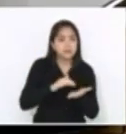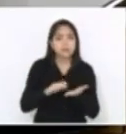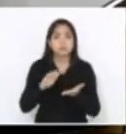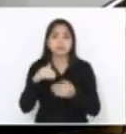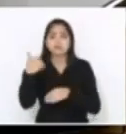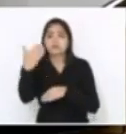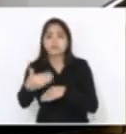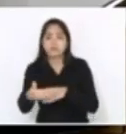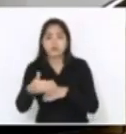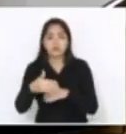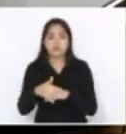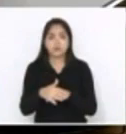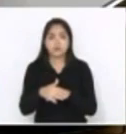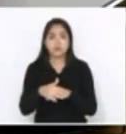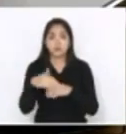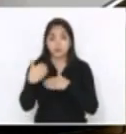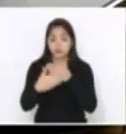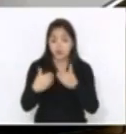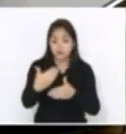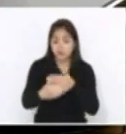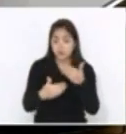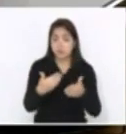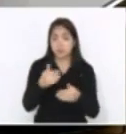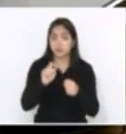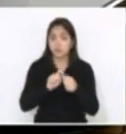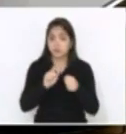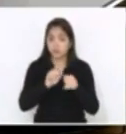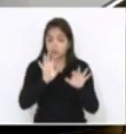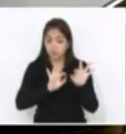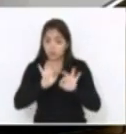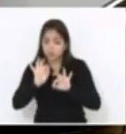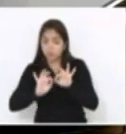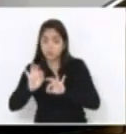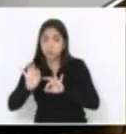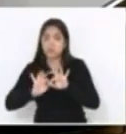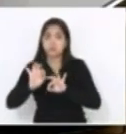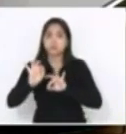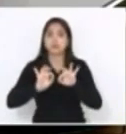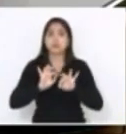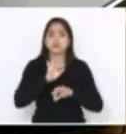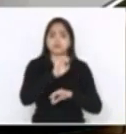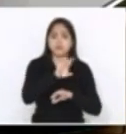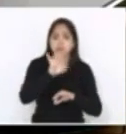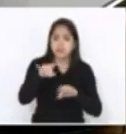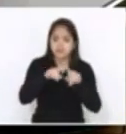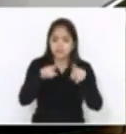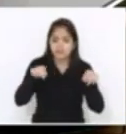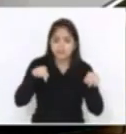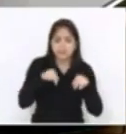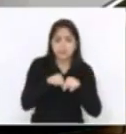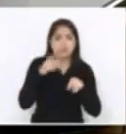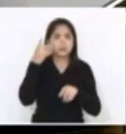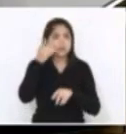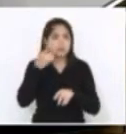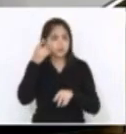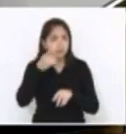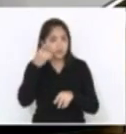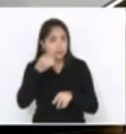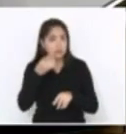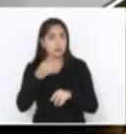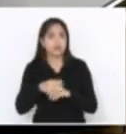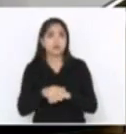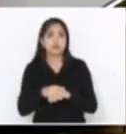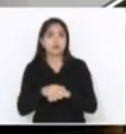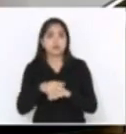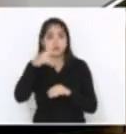O encaminhamento que é feito por cada gabinete na Assembleia, através do